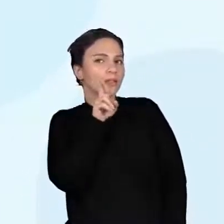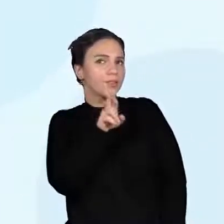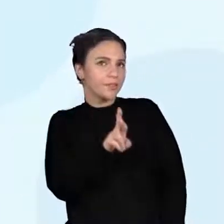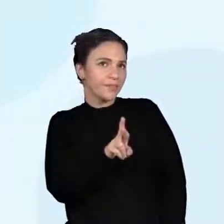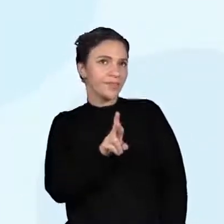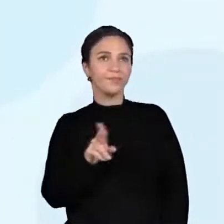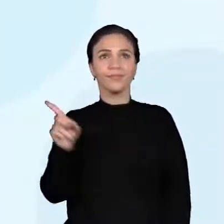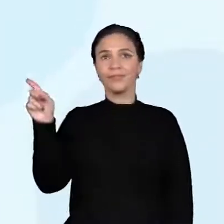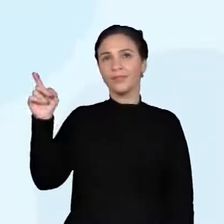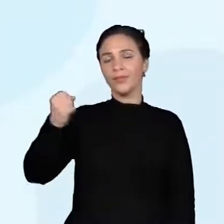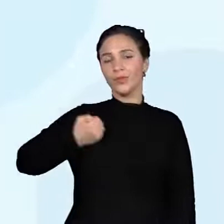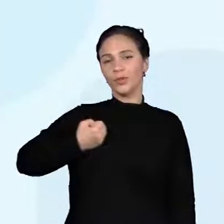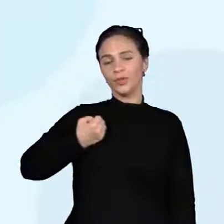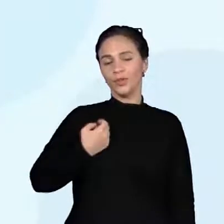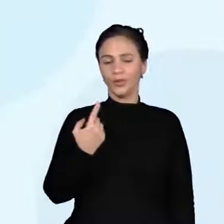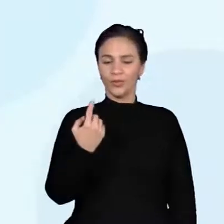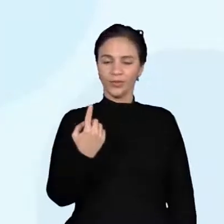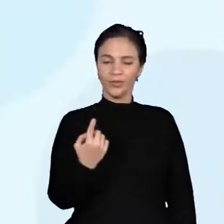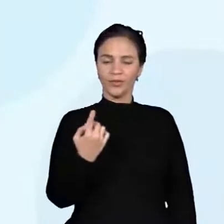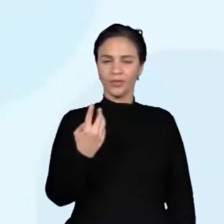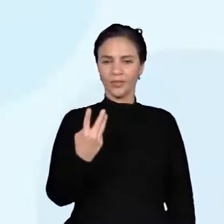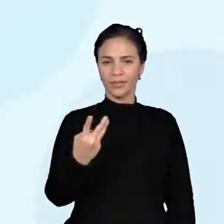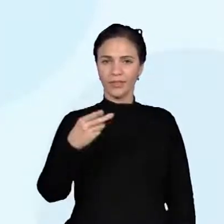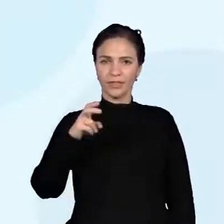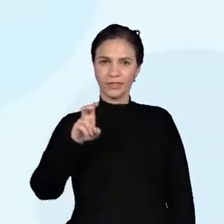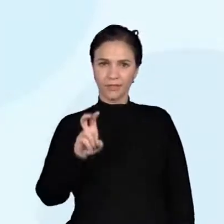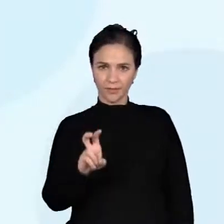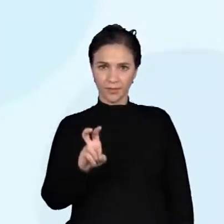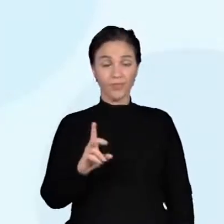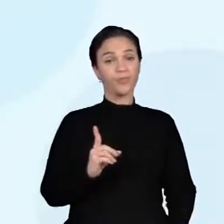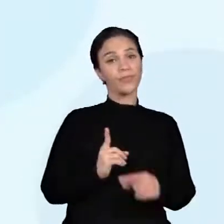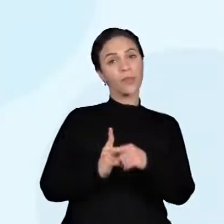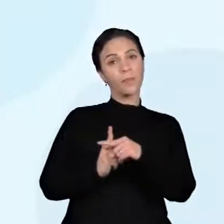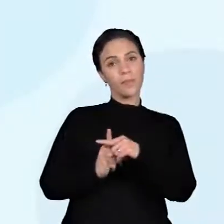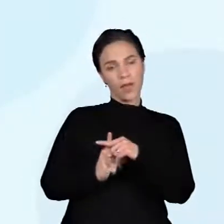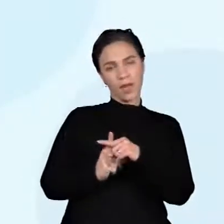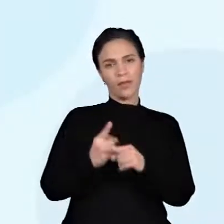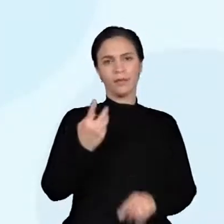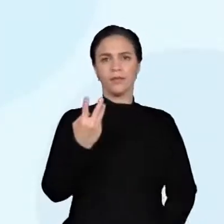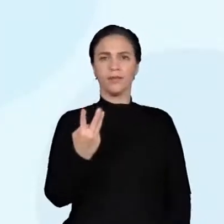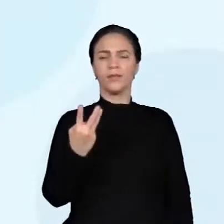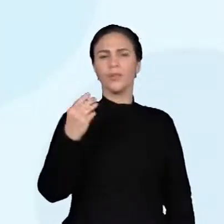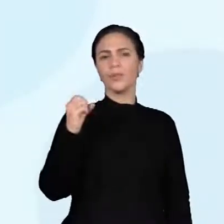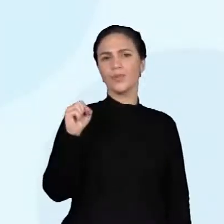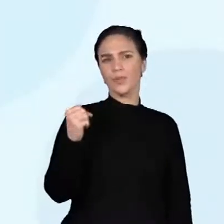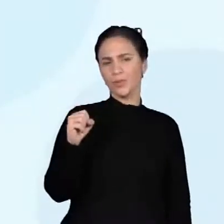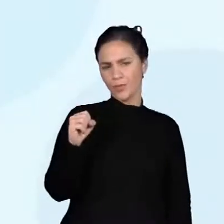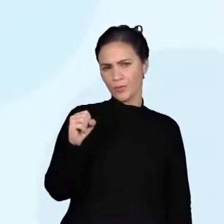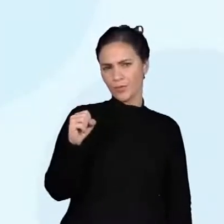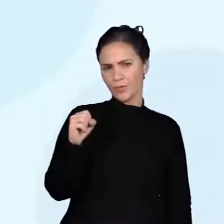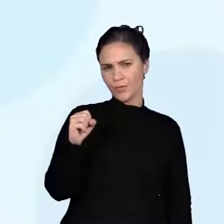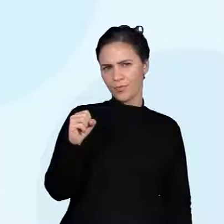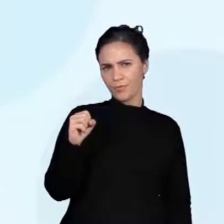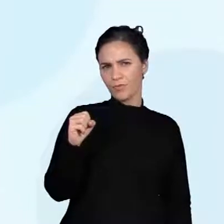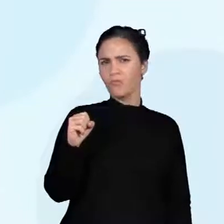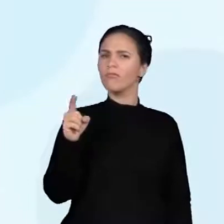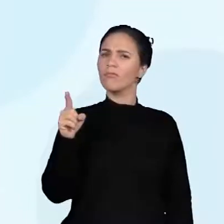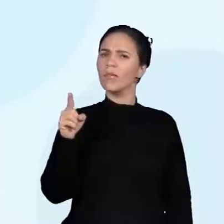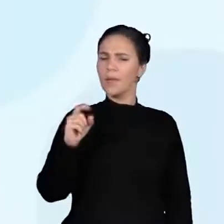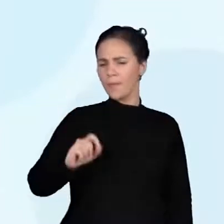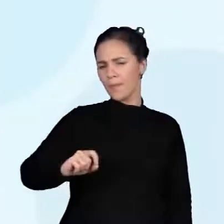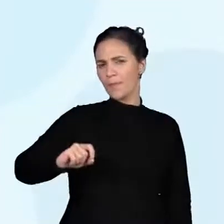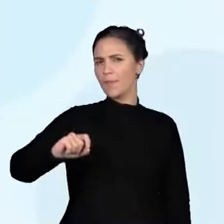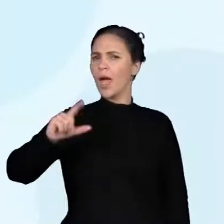135 mais 38 é maior ou menor que 170?